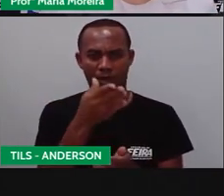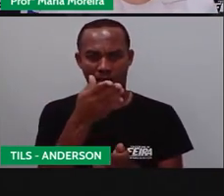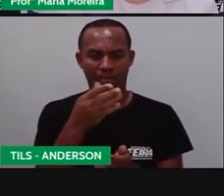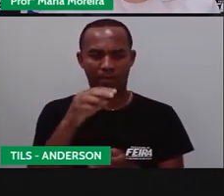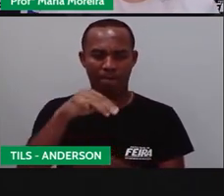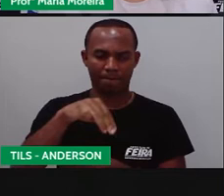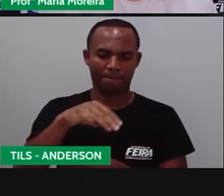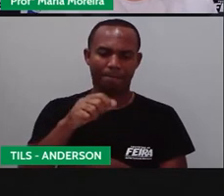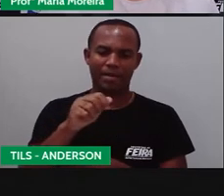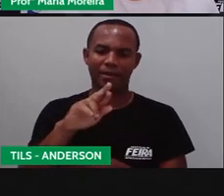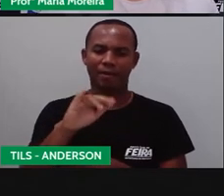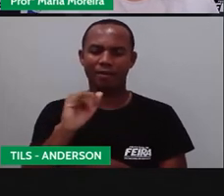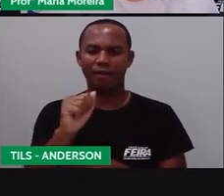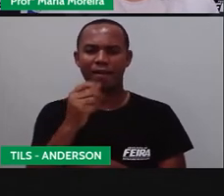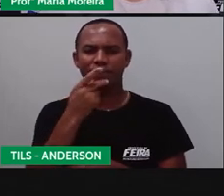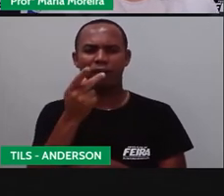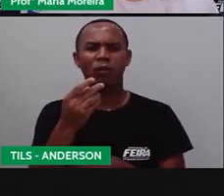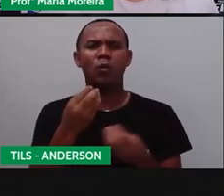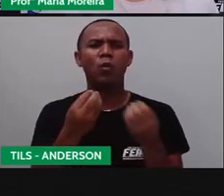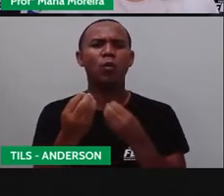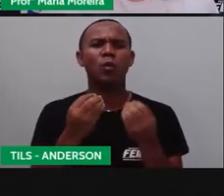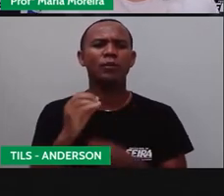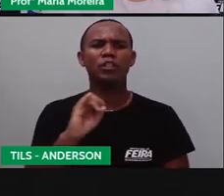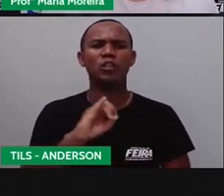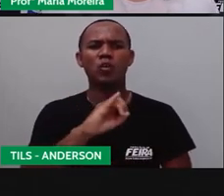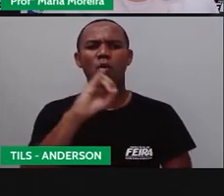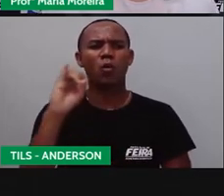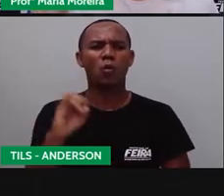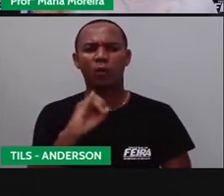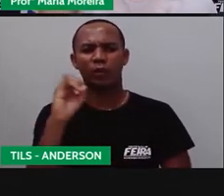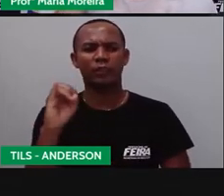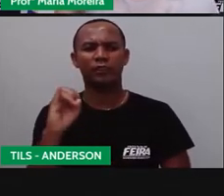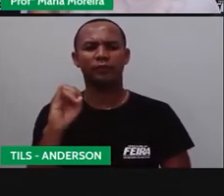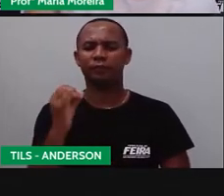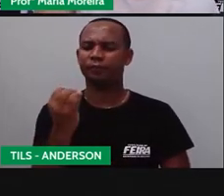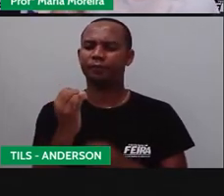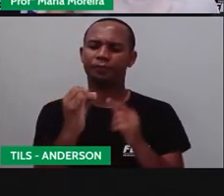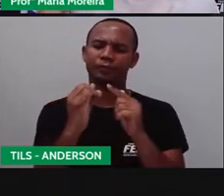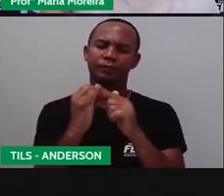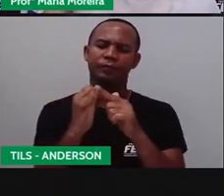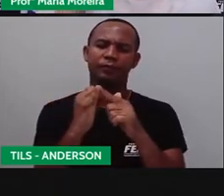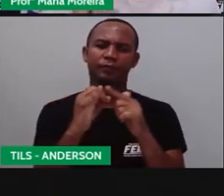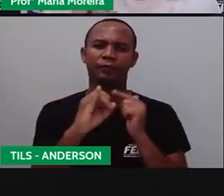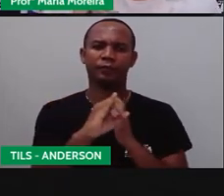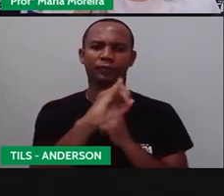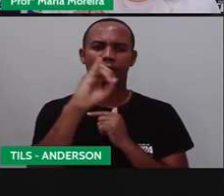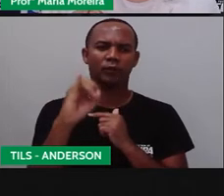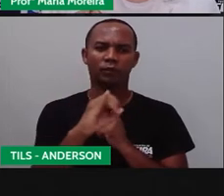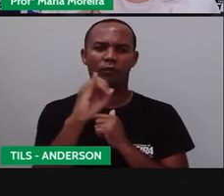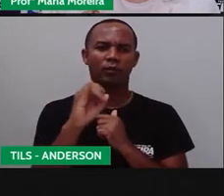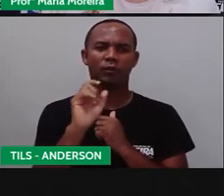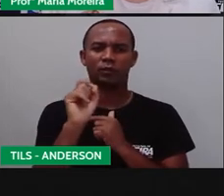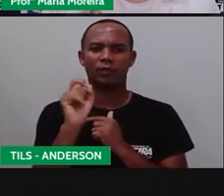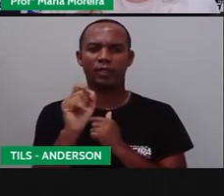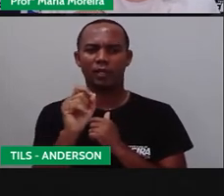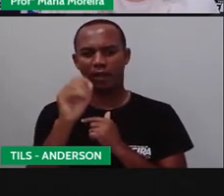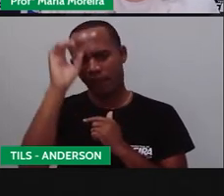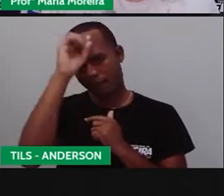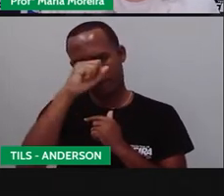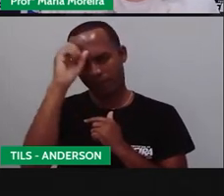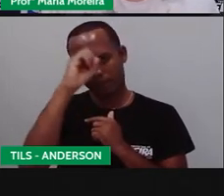me ensine como se diz oi em Libras. E aí, Anderson fez o quê? Olha, Pró, é assim. E aí, a gente fez o quê?